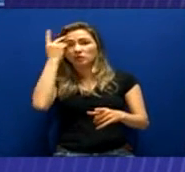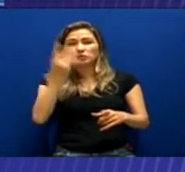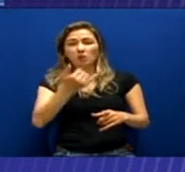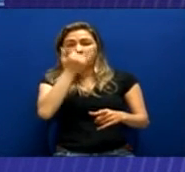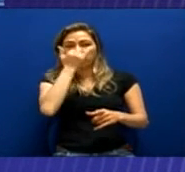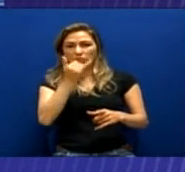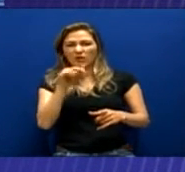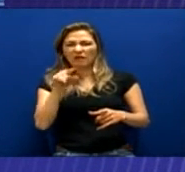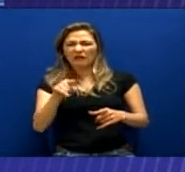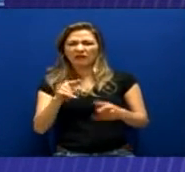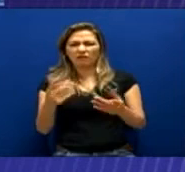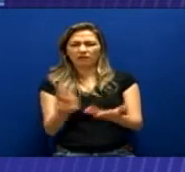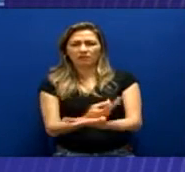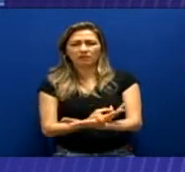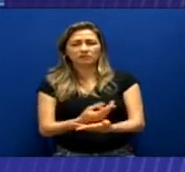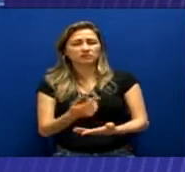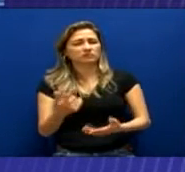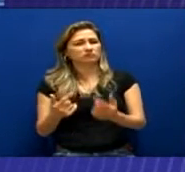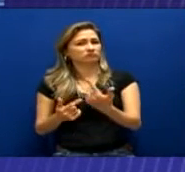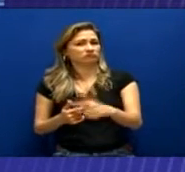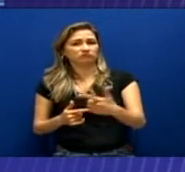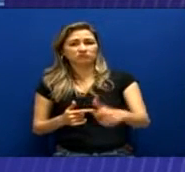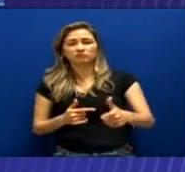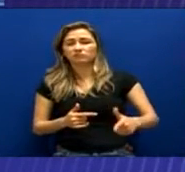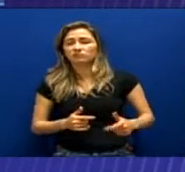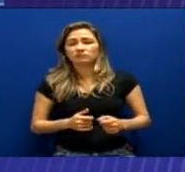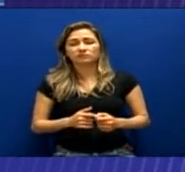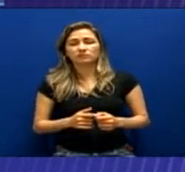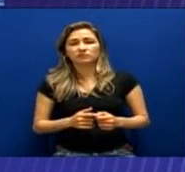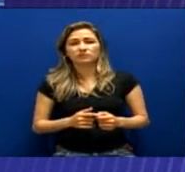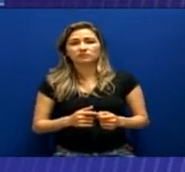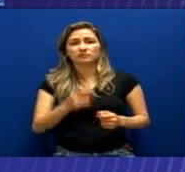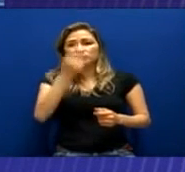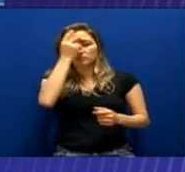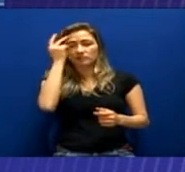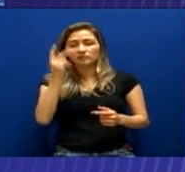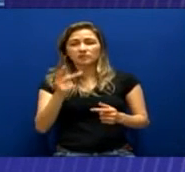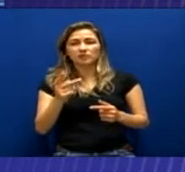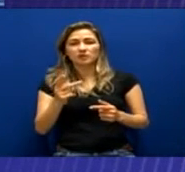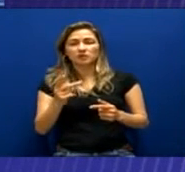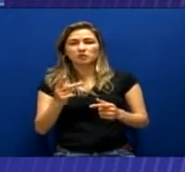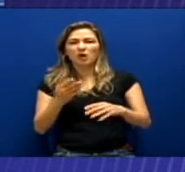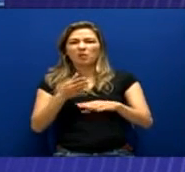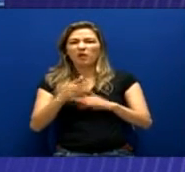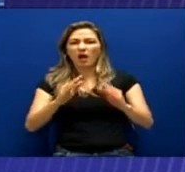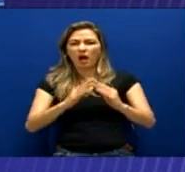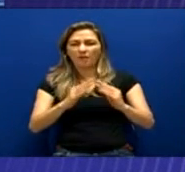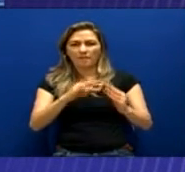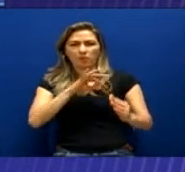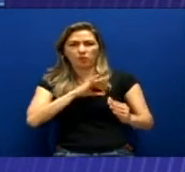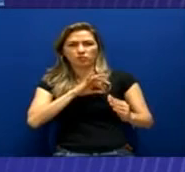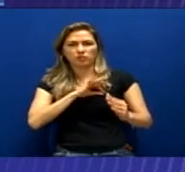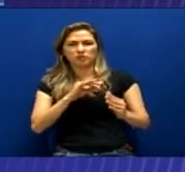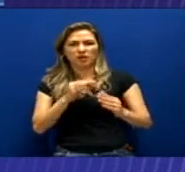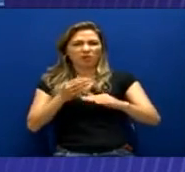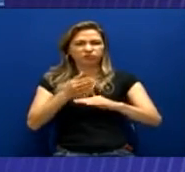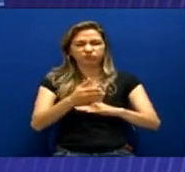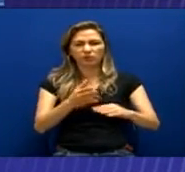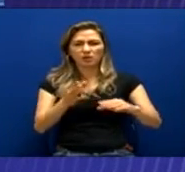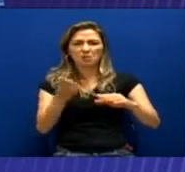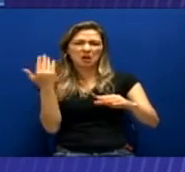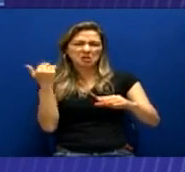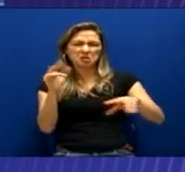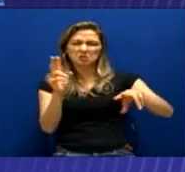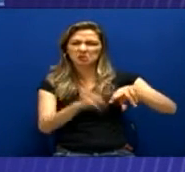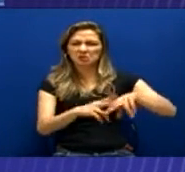pessoas criminosas, as vítimas não têm passagens e as vítimas estão condenadas, assim